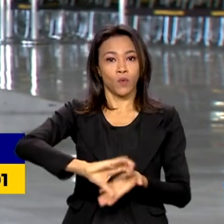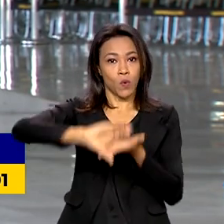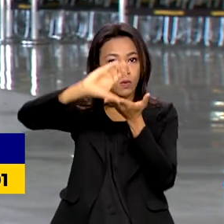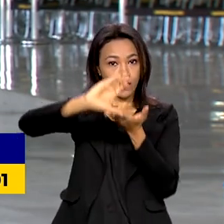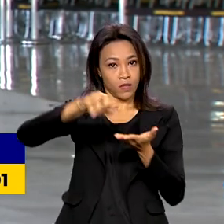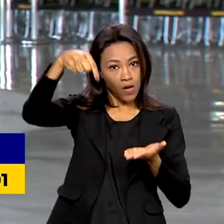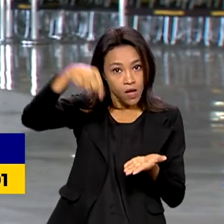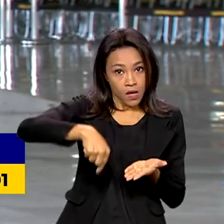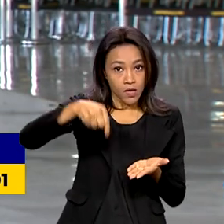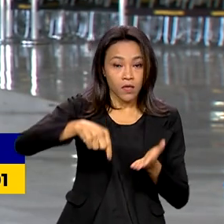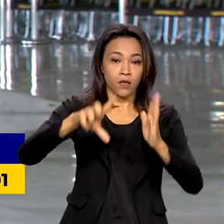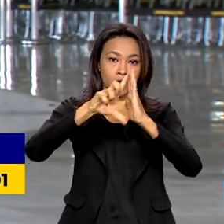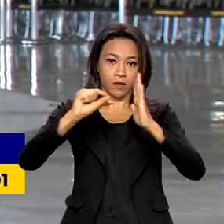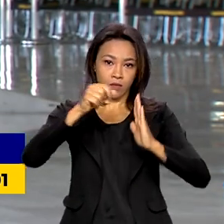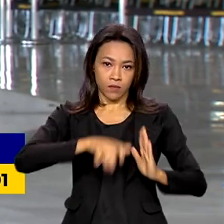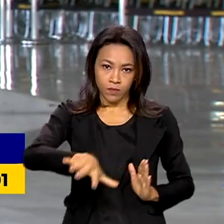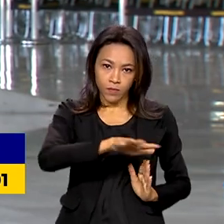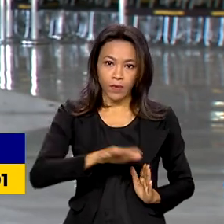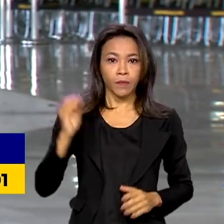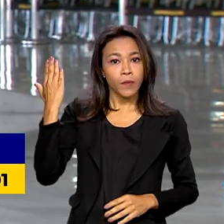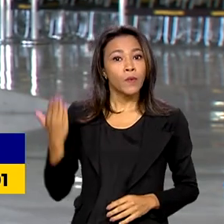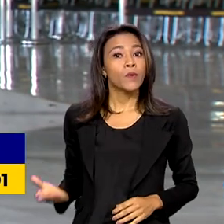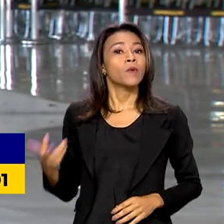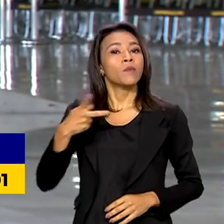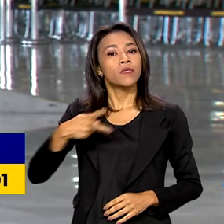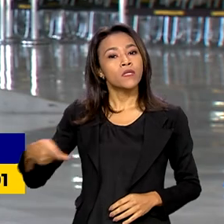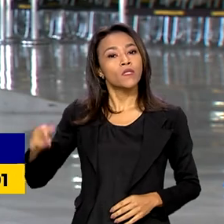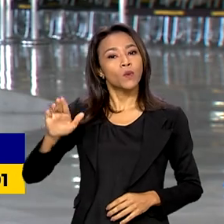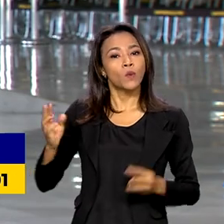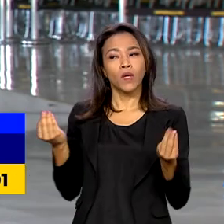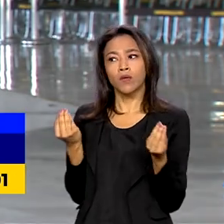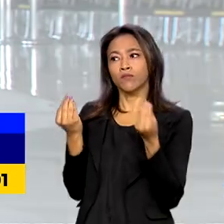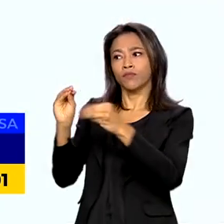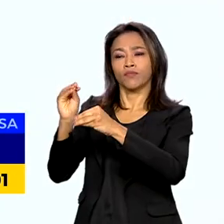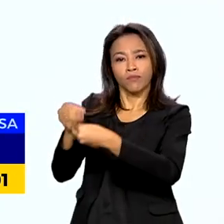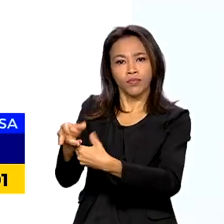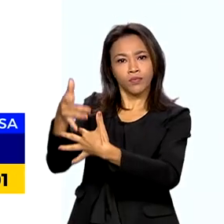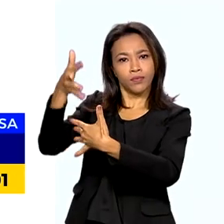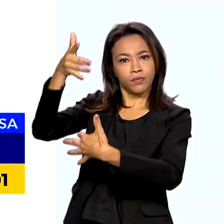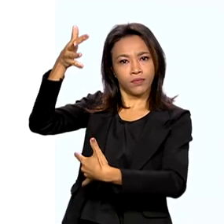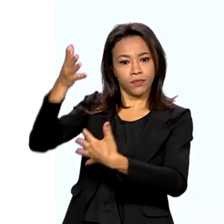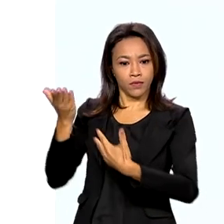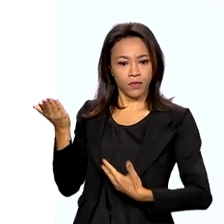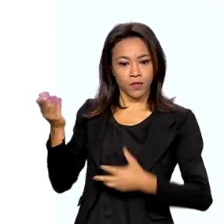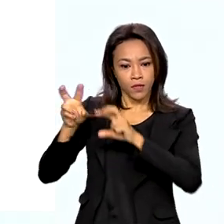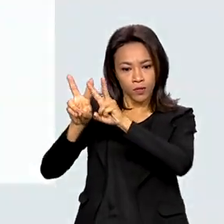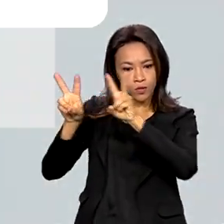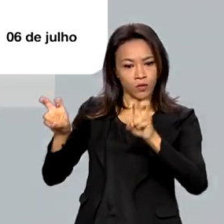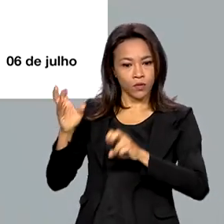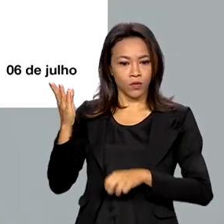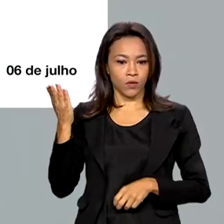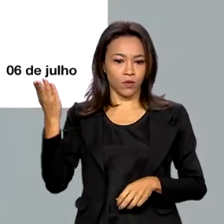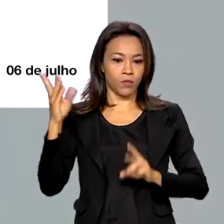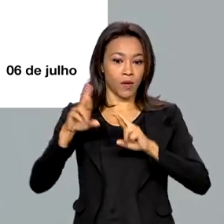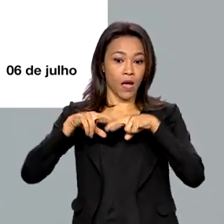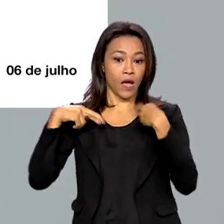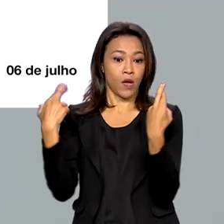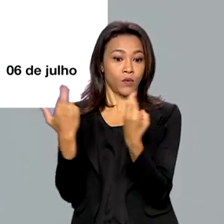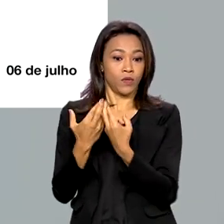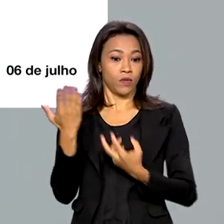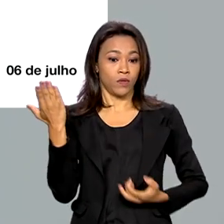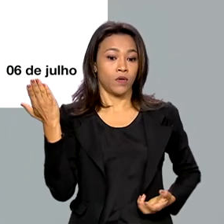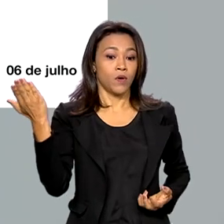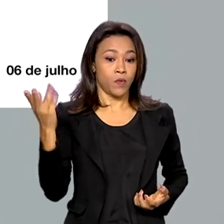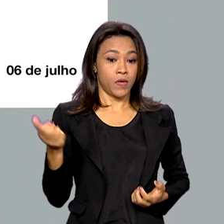Planalto. Inclusive, o presidente Lula postou uma mensagem sobre a reunião do CNDI nas redes sociais agora de manhã. Ele